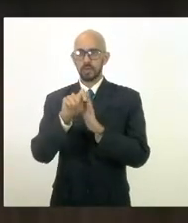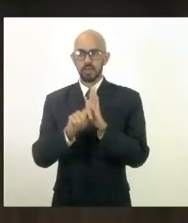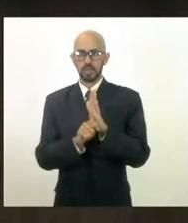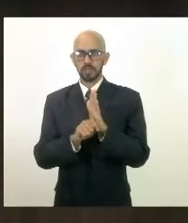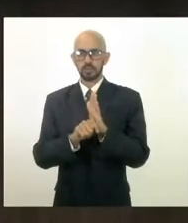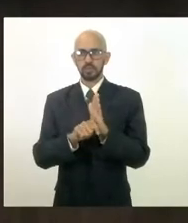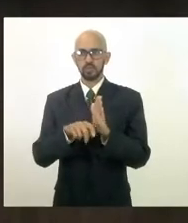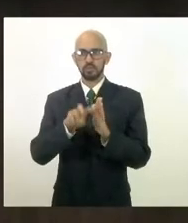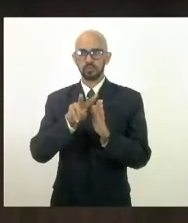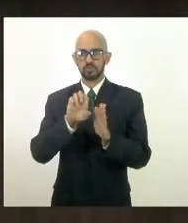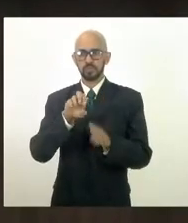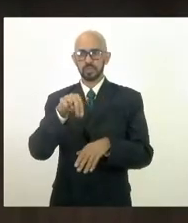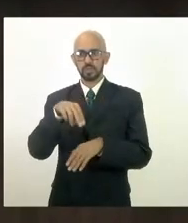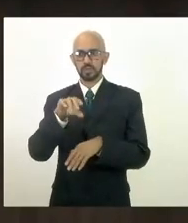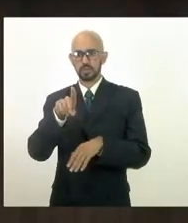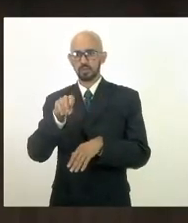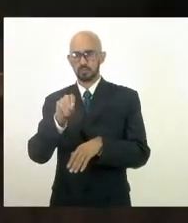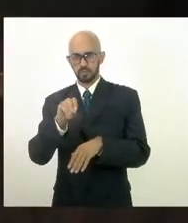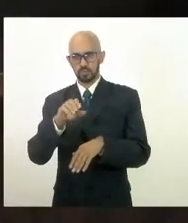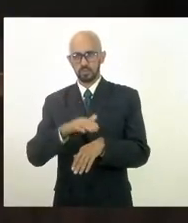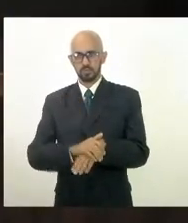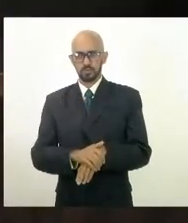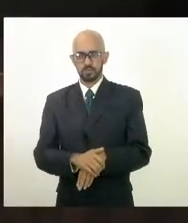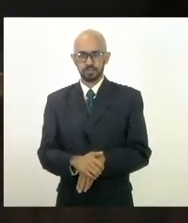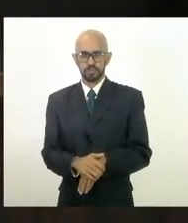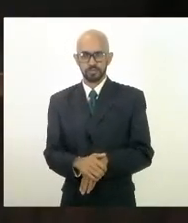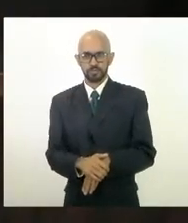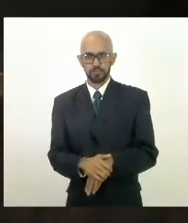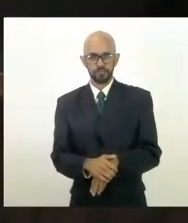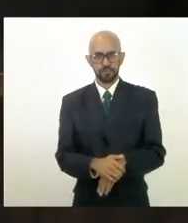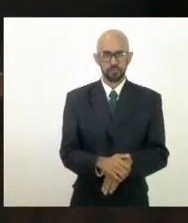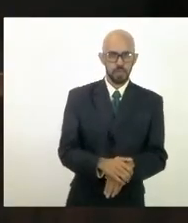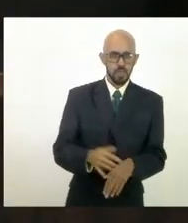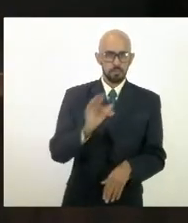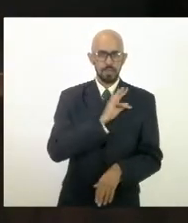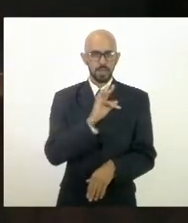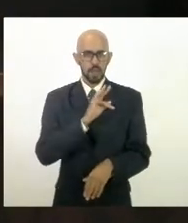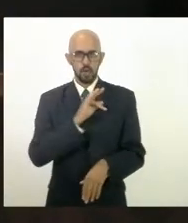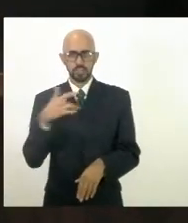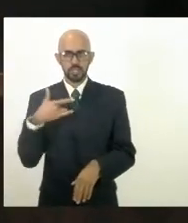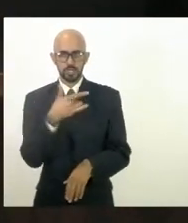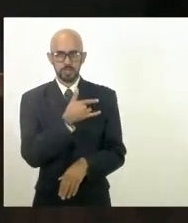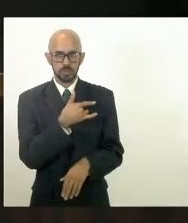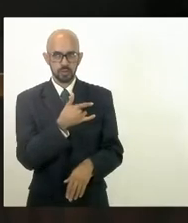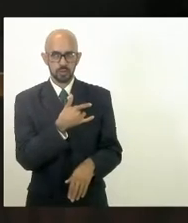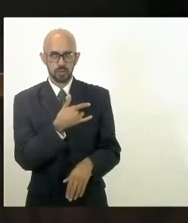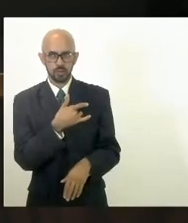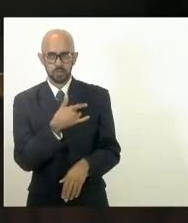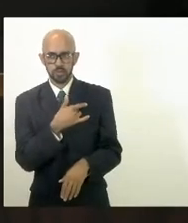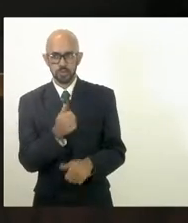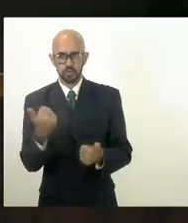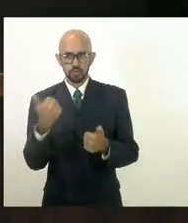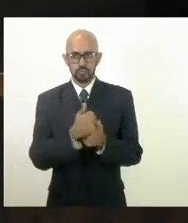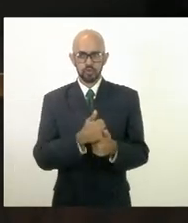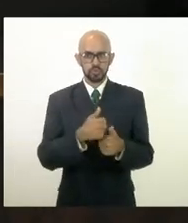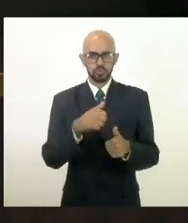do vencido então conclui por substitutivo pela comissão de saúde deputada Marta Rocha ao substitutivo da CCJ